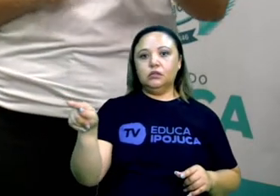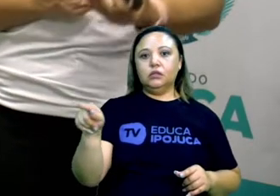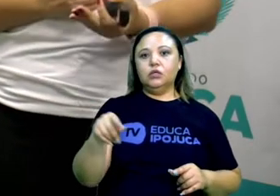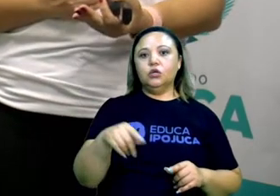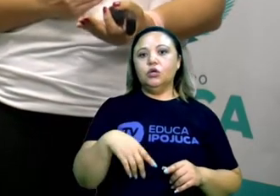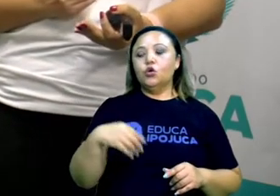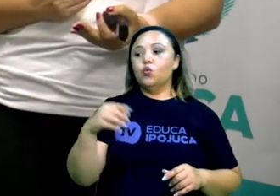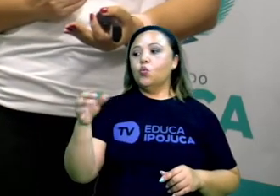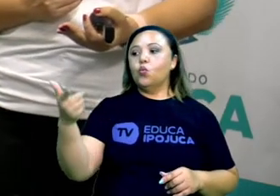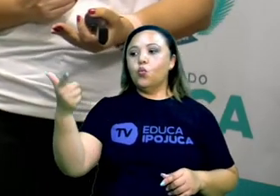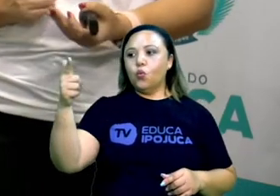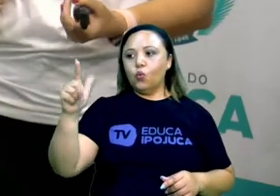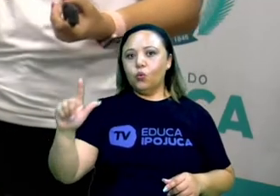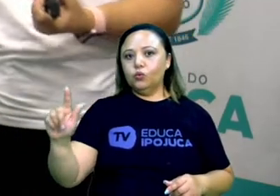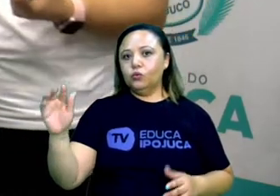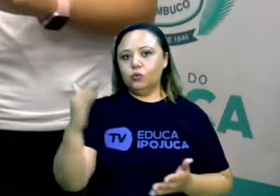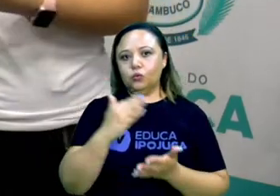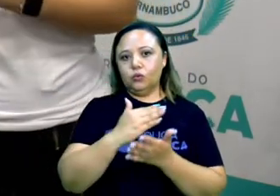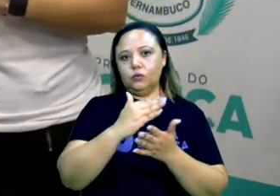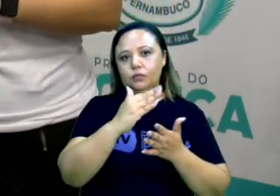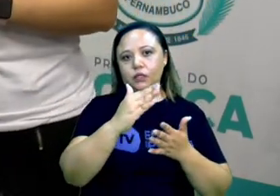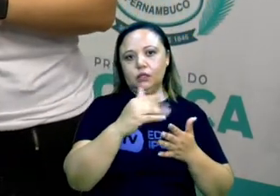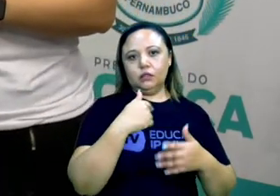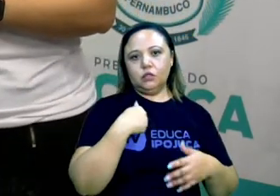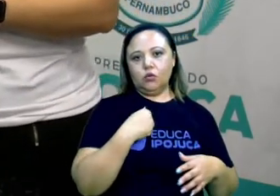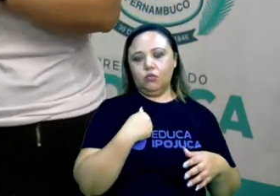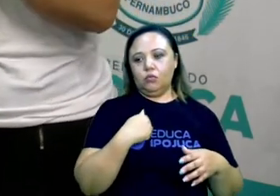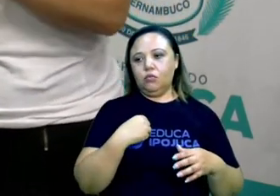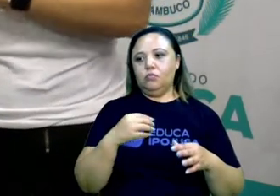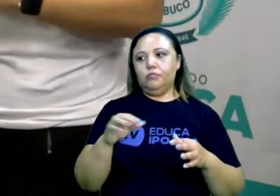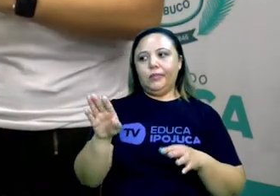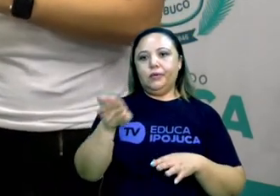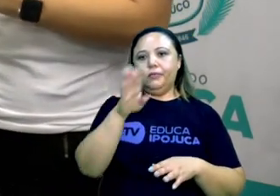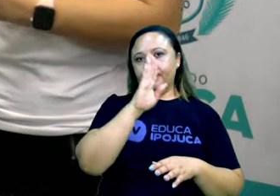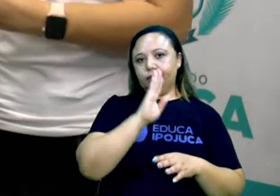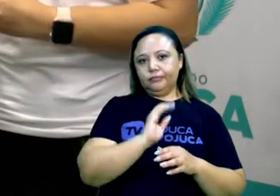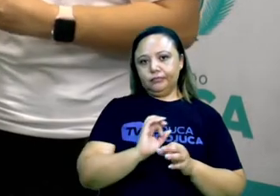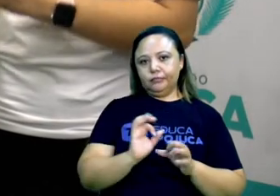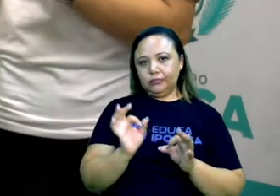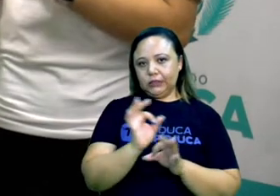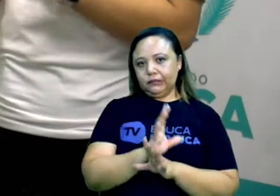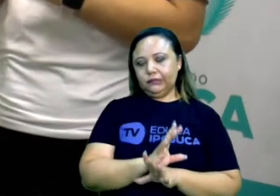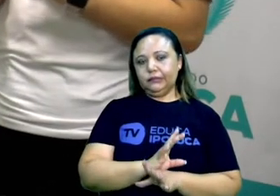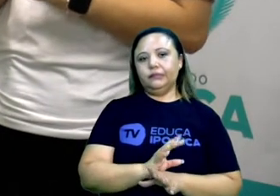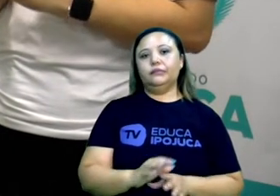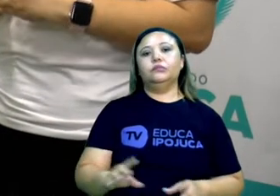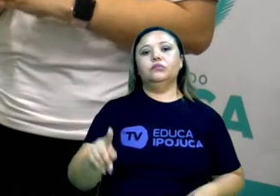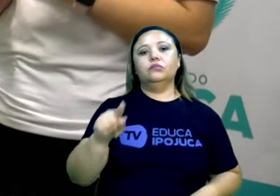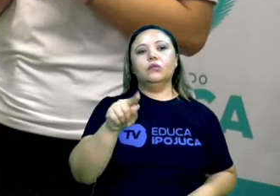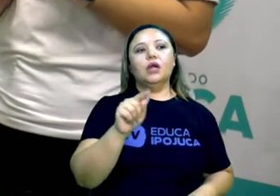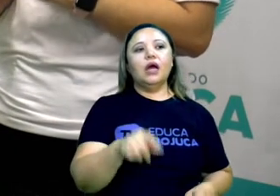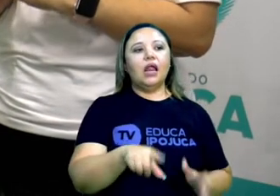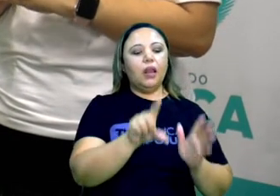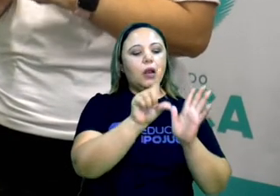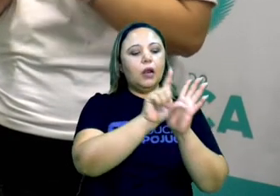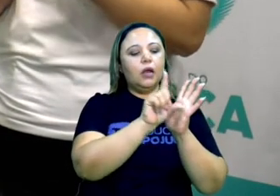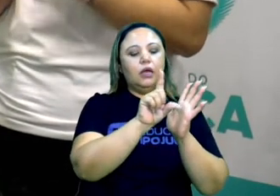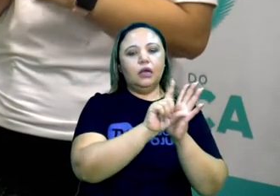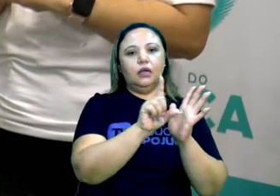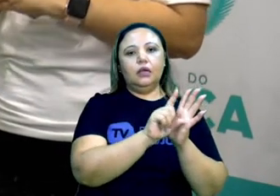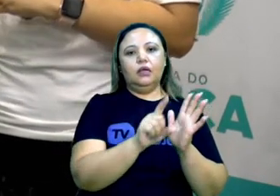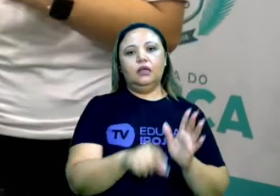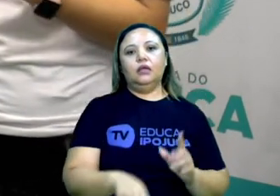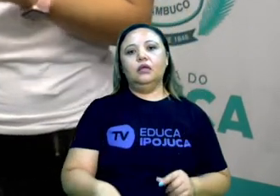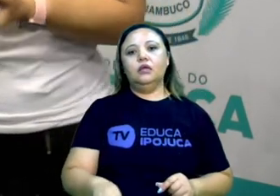ultrapassar esses limites. A lei punirá qualquer discriminação atentatória aos direitos